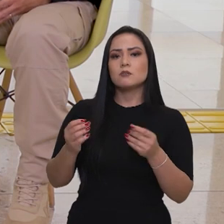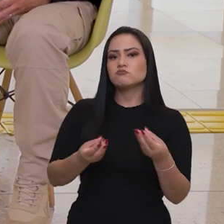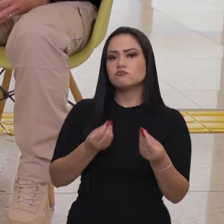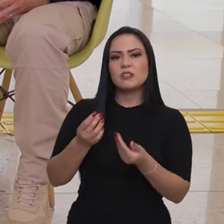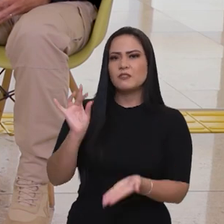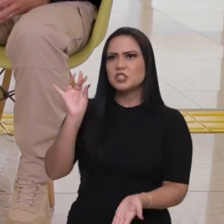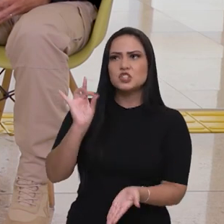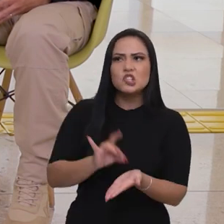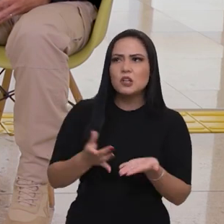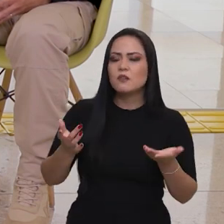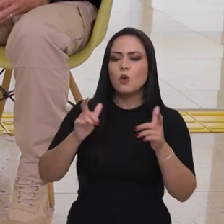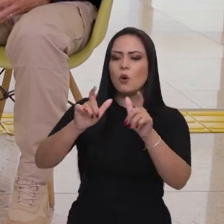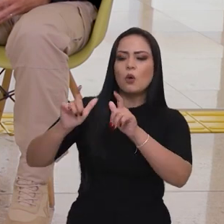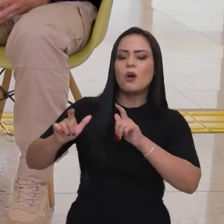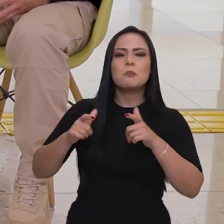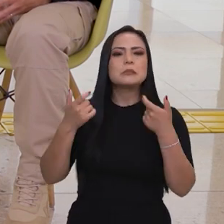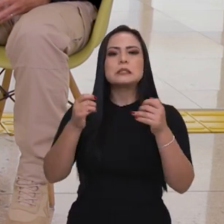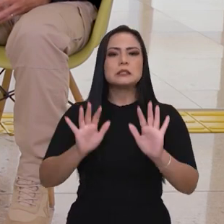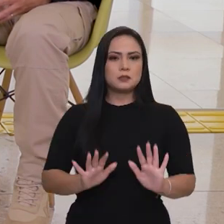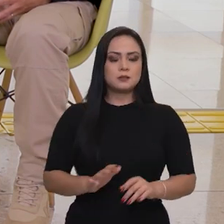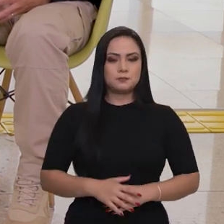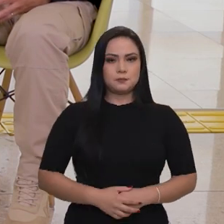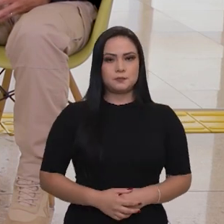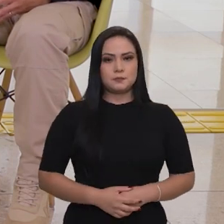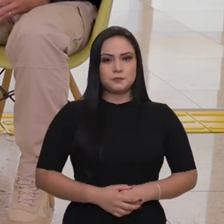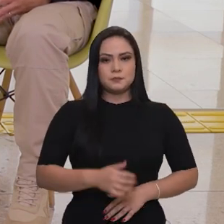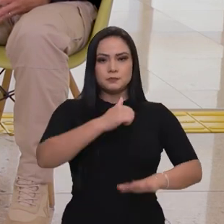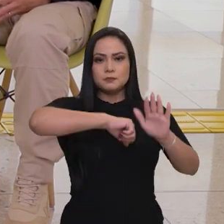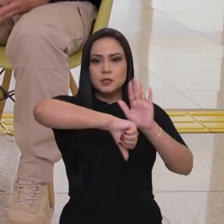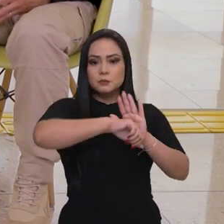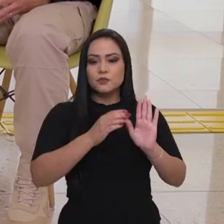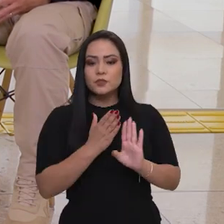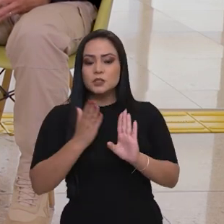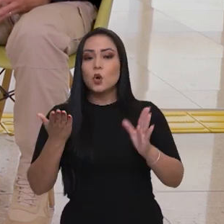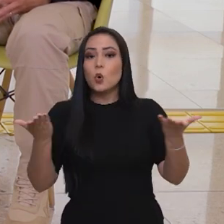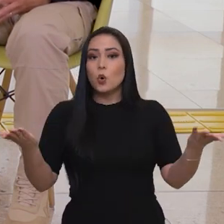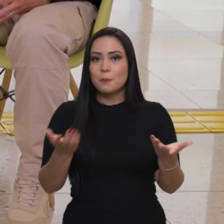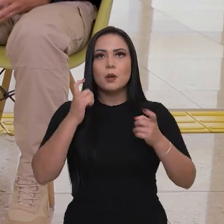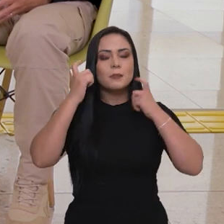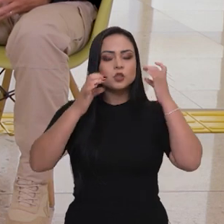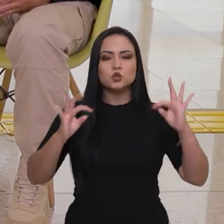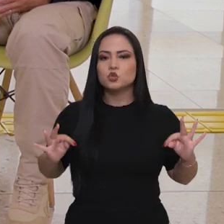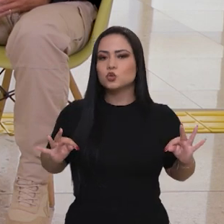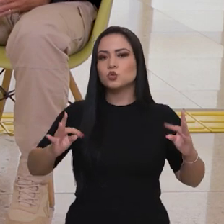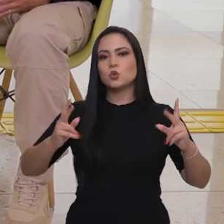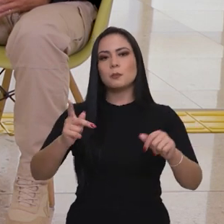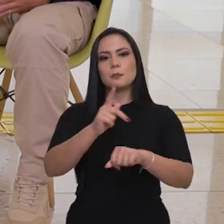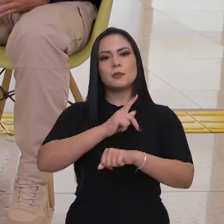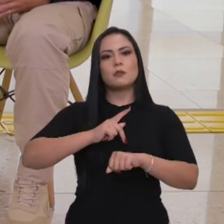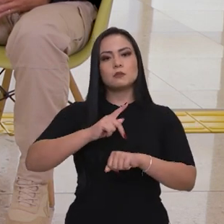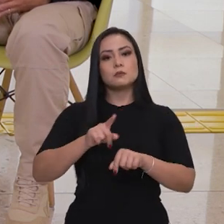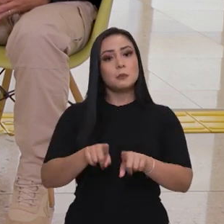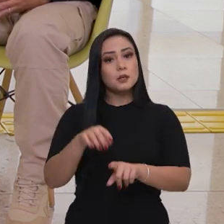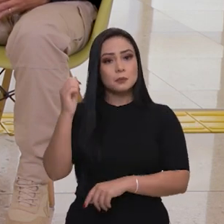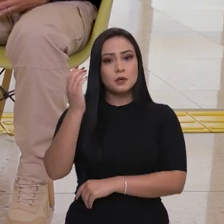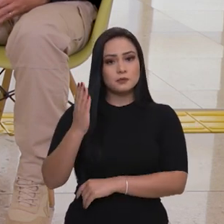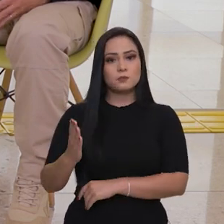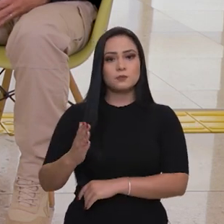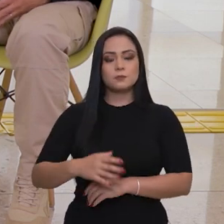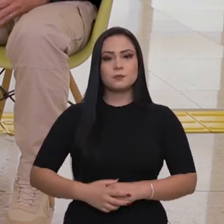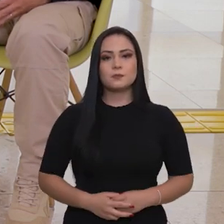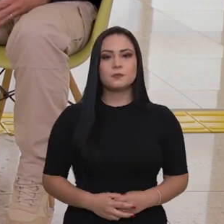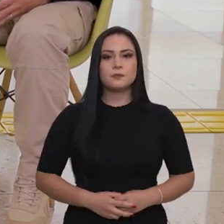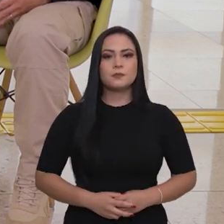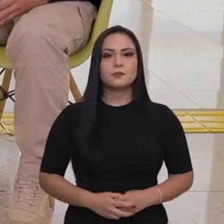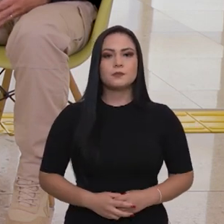efetivo em algum local? Os crimes fronteiriços hoje é uma preocupação de todos os países e é uma preocupação do